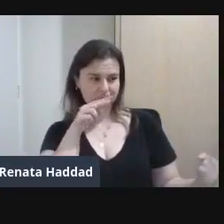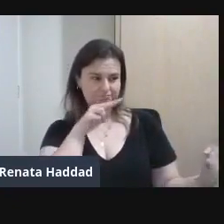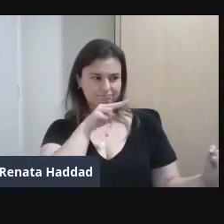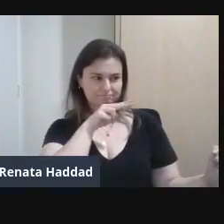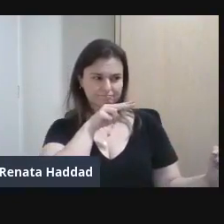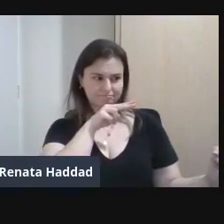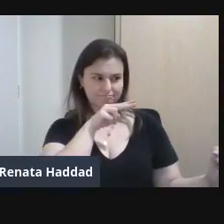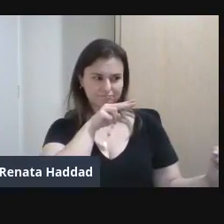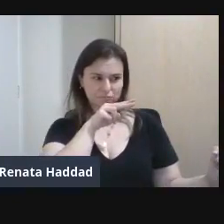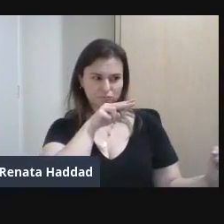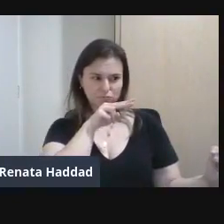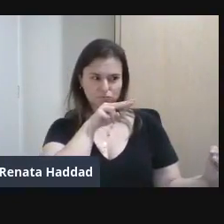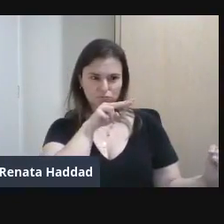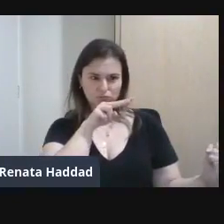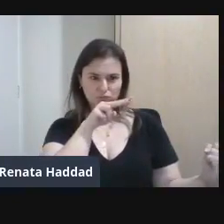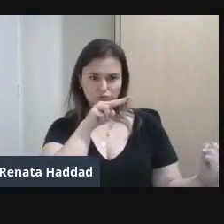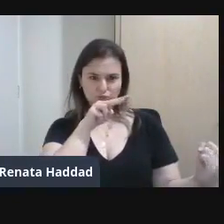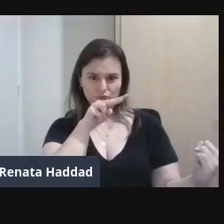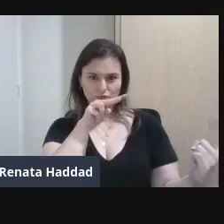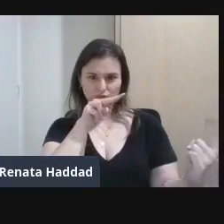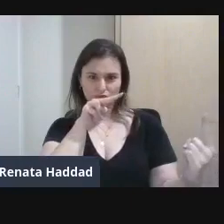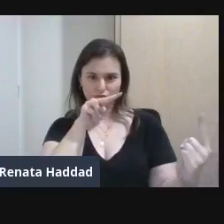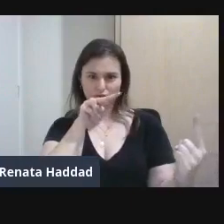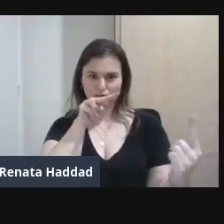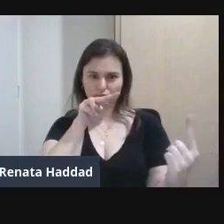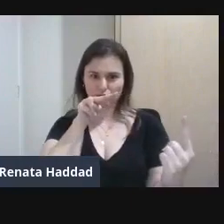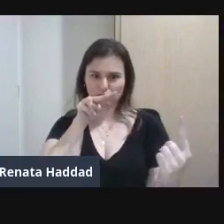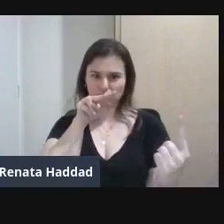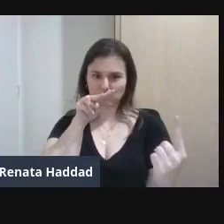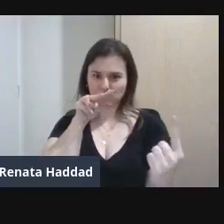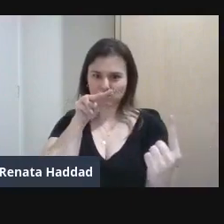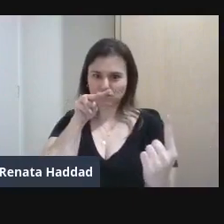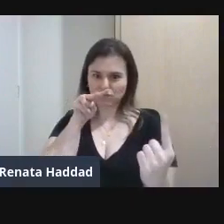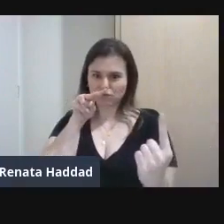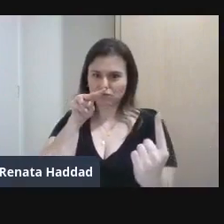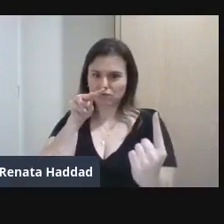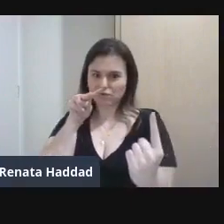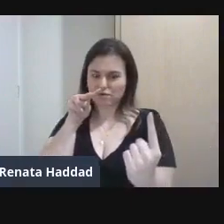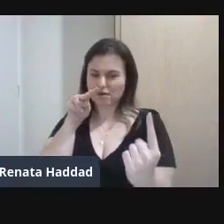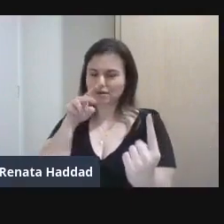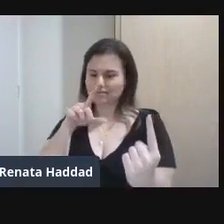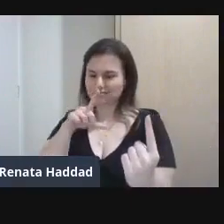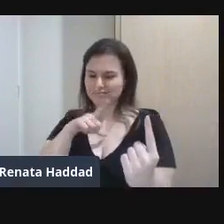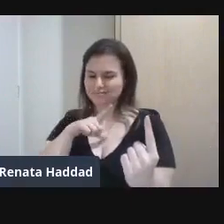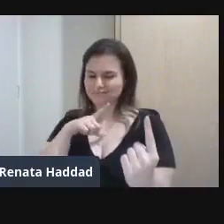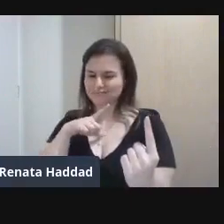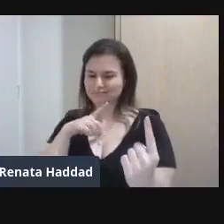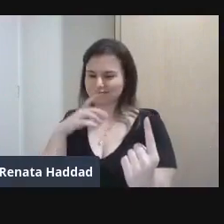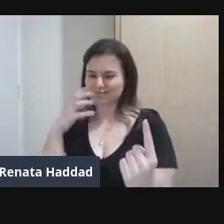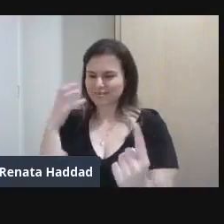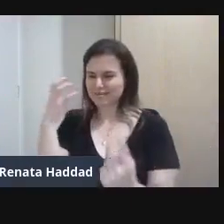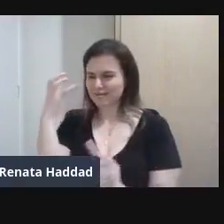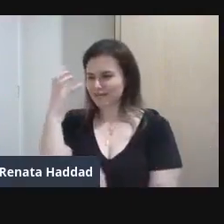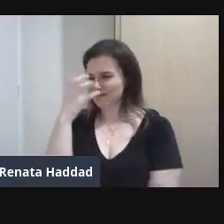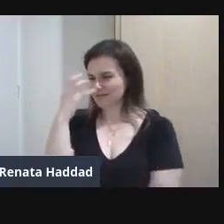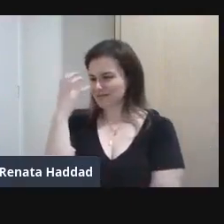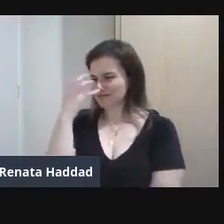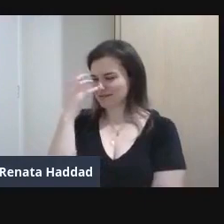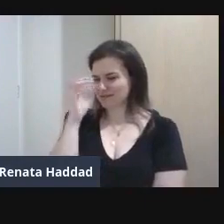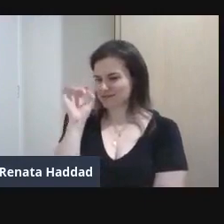E os olhares todos Se direcionavam a ela Tinha um encantamento Que era só dela